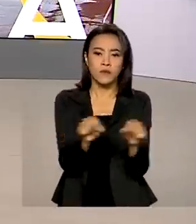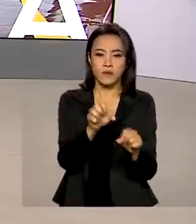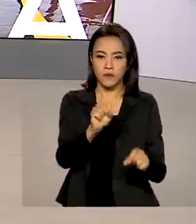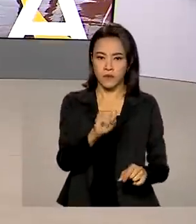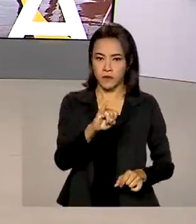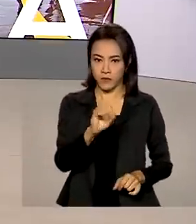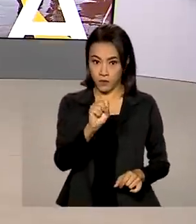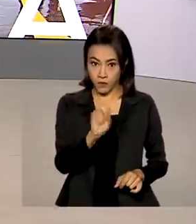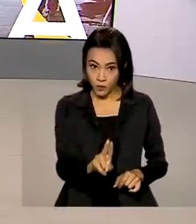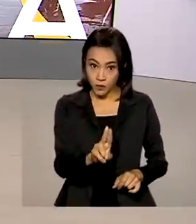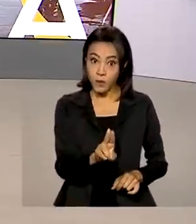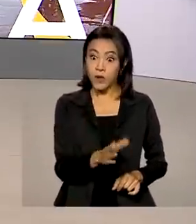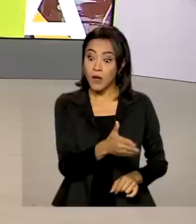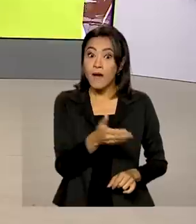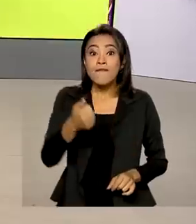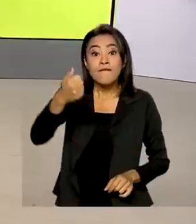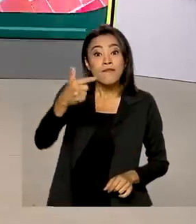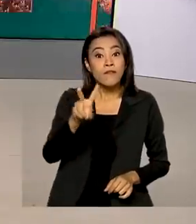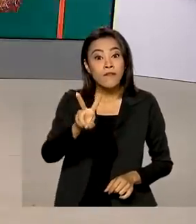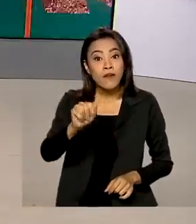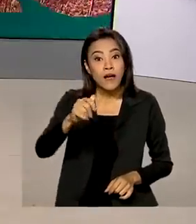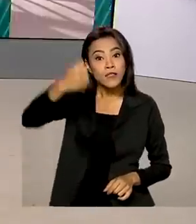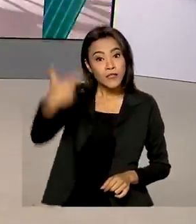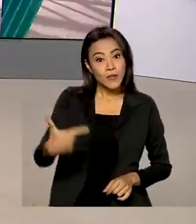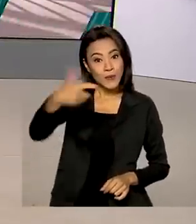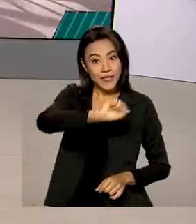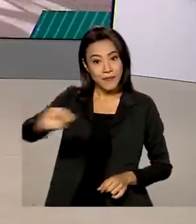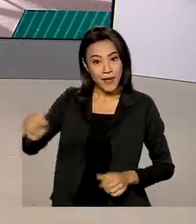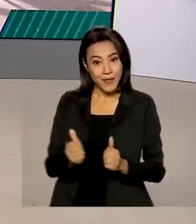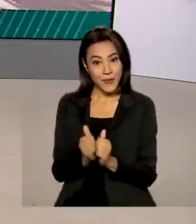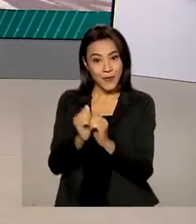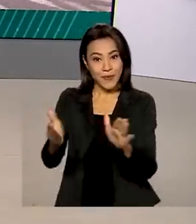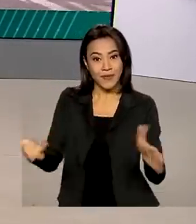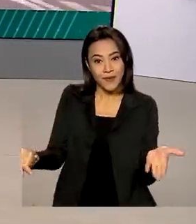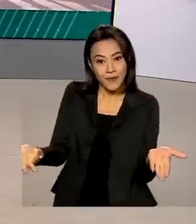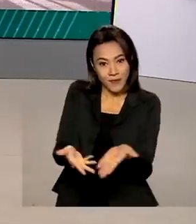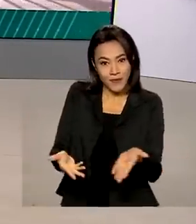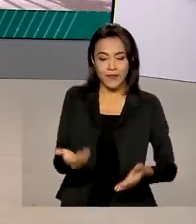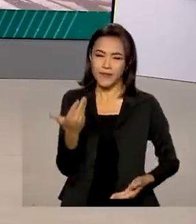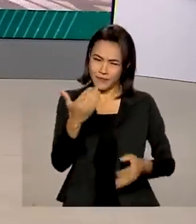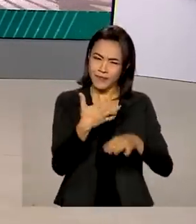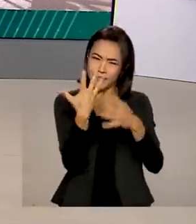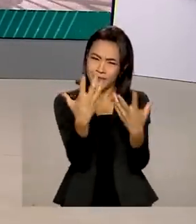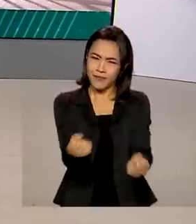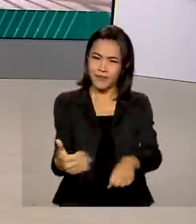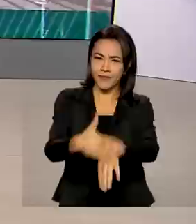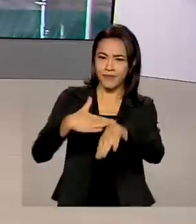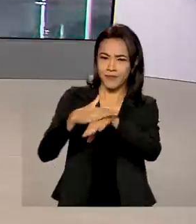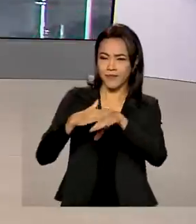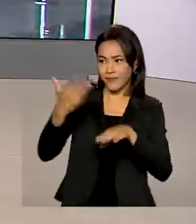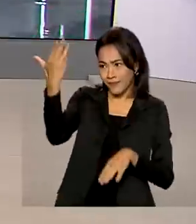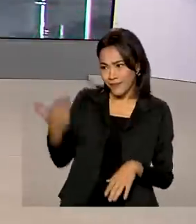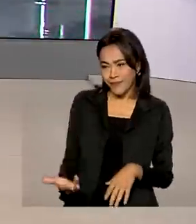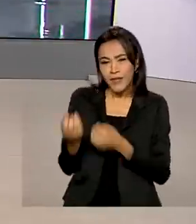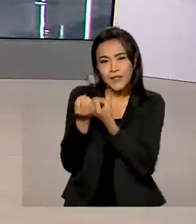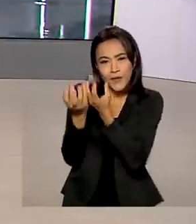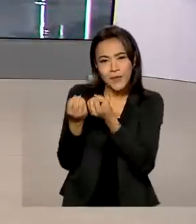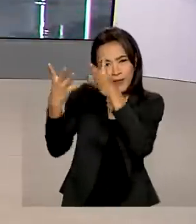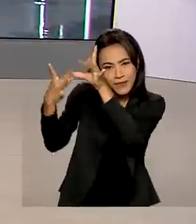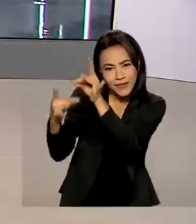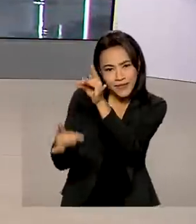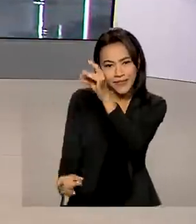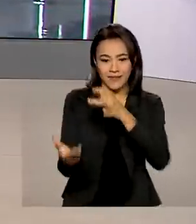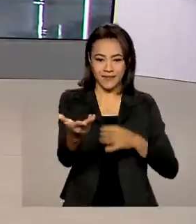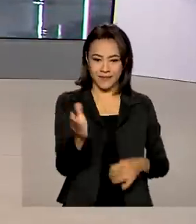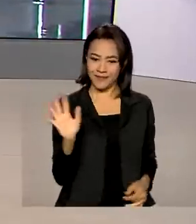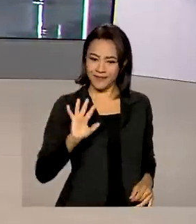vagas no segundo semestre começam a partir de hoje. Vamos conversar com o repórter Glauco de Queiroz. Ele traz ao vivo para a gente os detalhes.